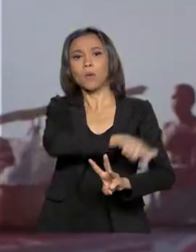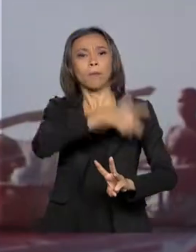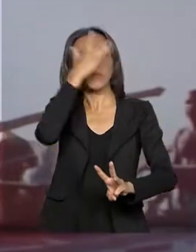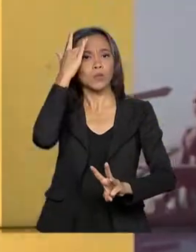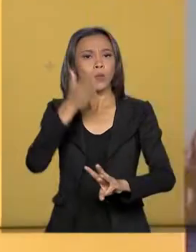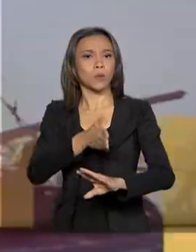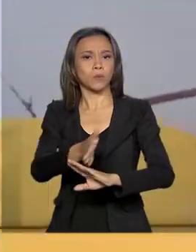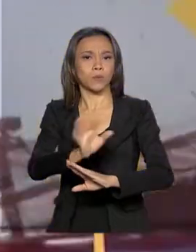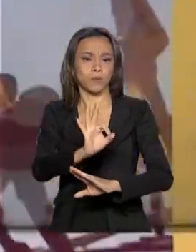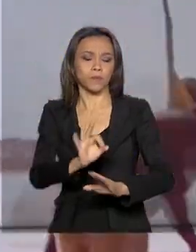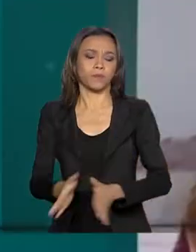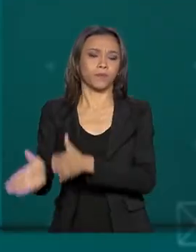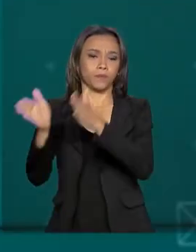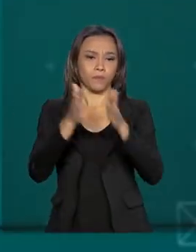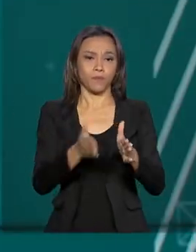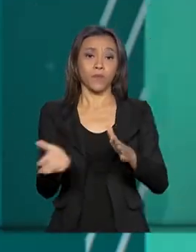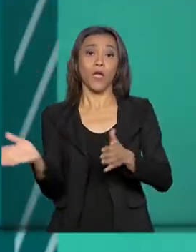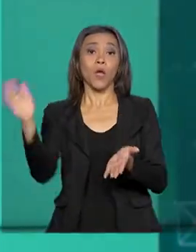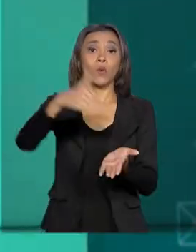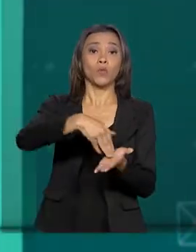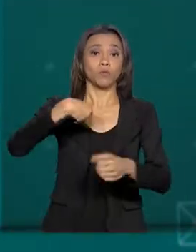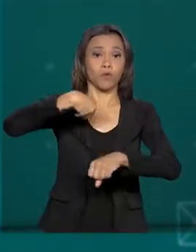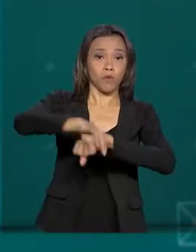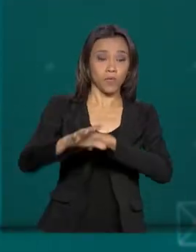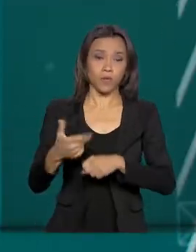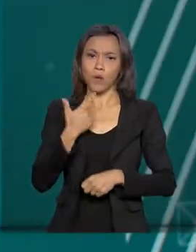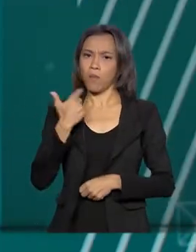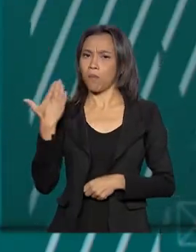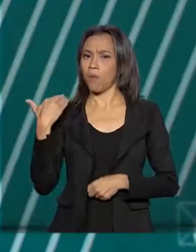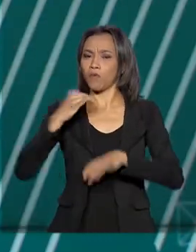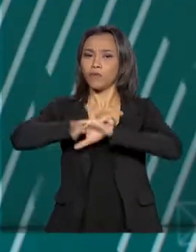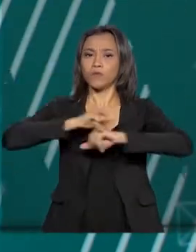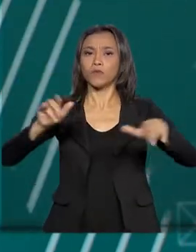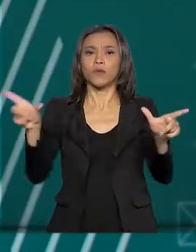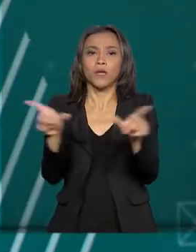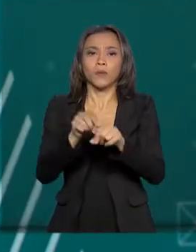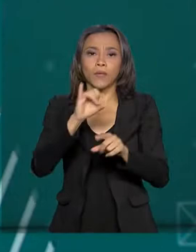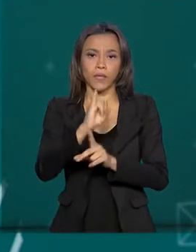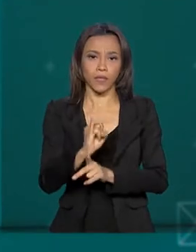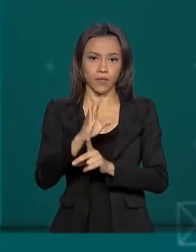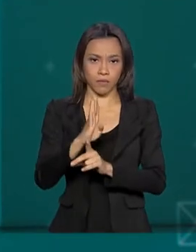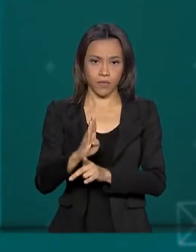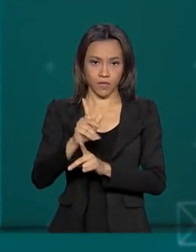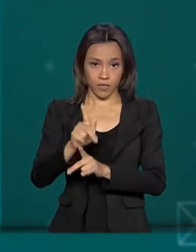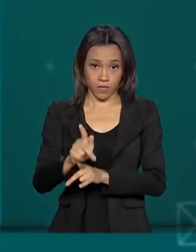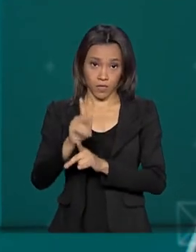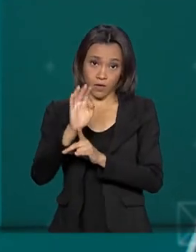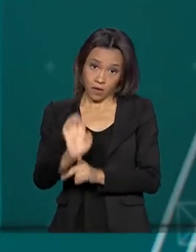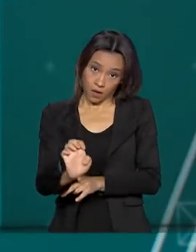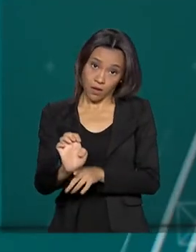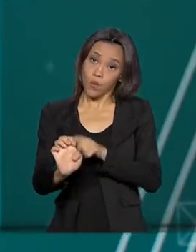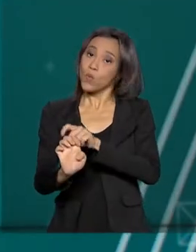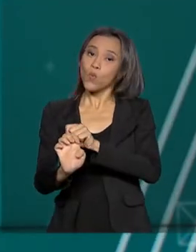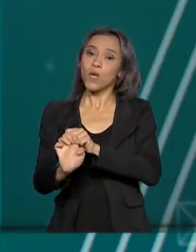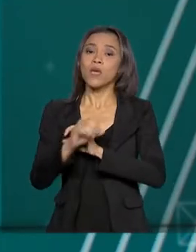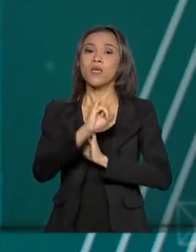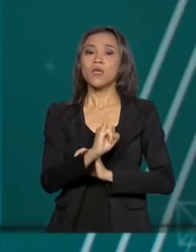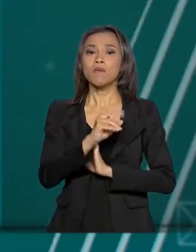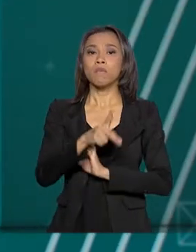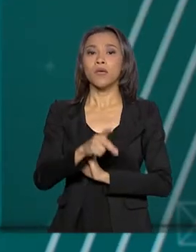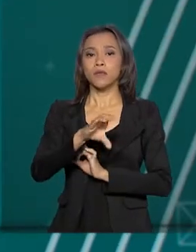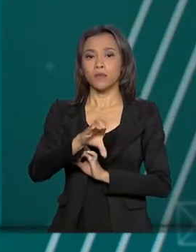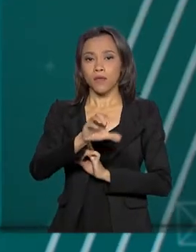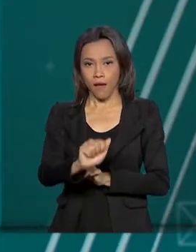E uma última informação, o IBGE divulgou agora há pouco o índice nacional de preços ao consumidor amplo, o IPCA 15, de